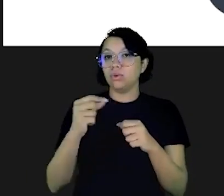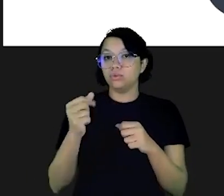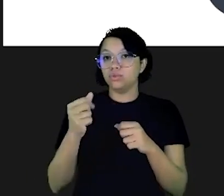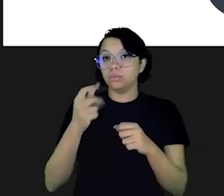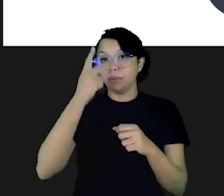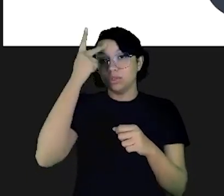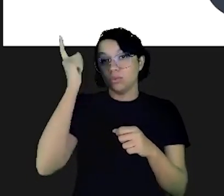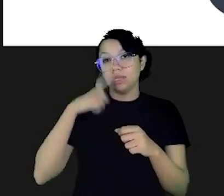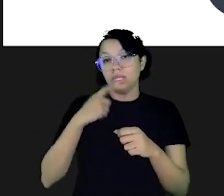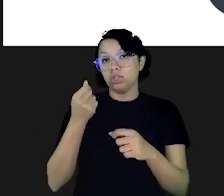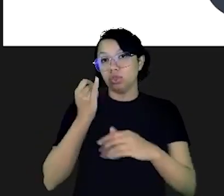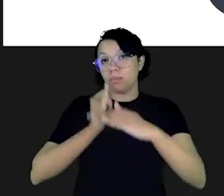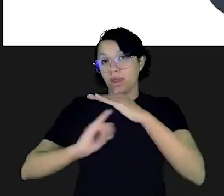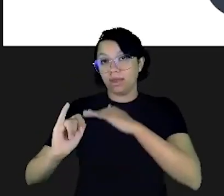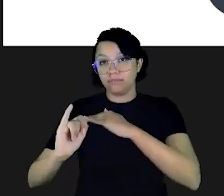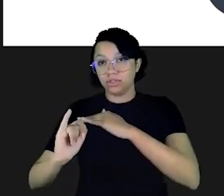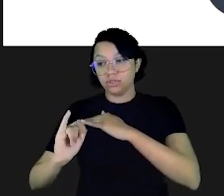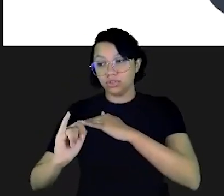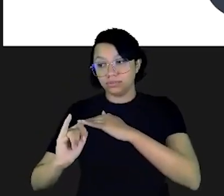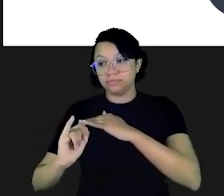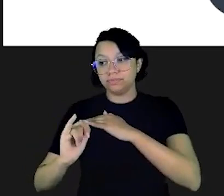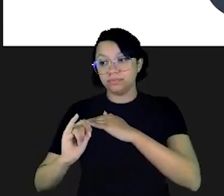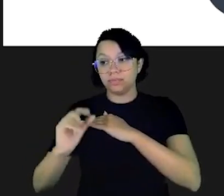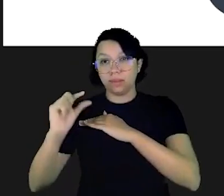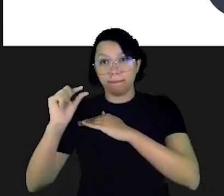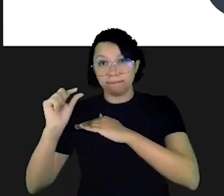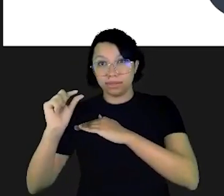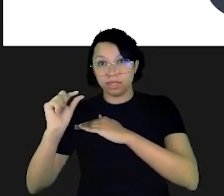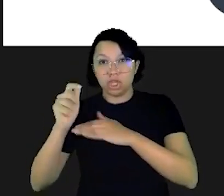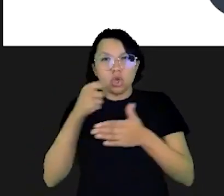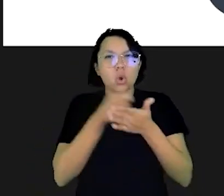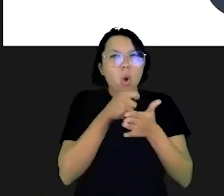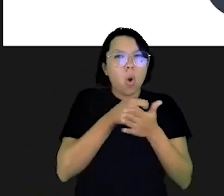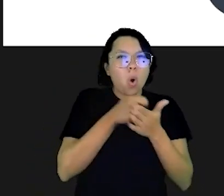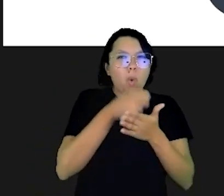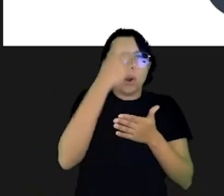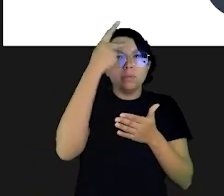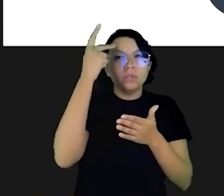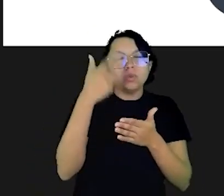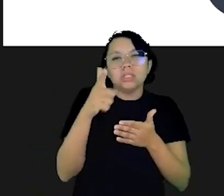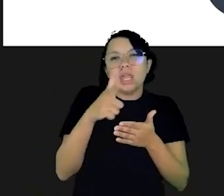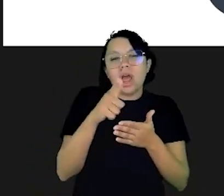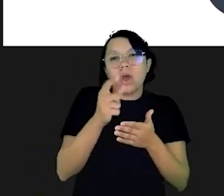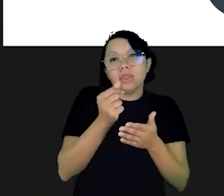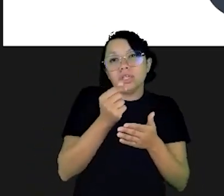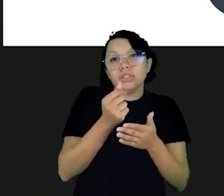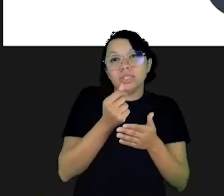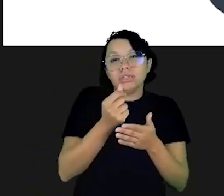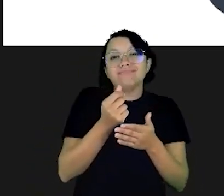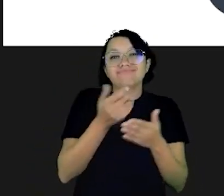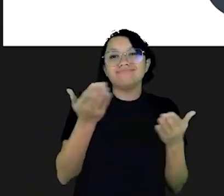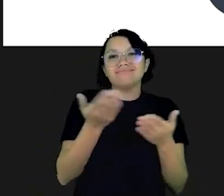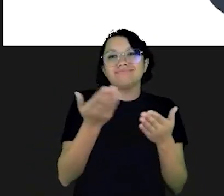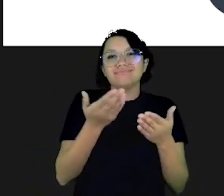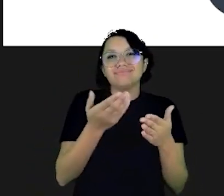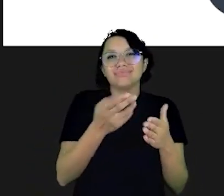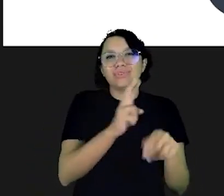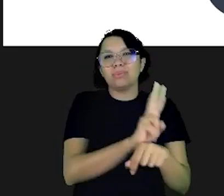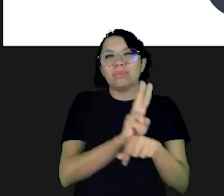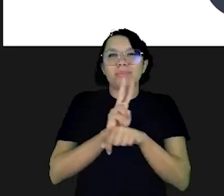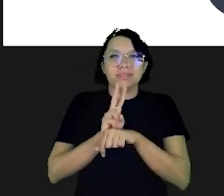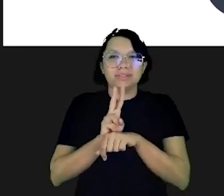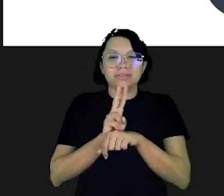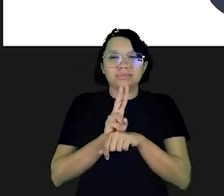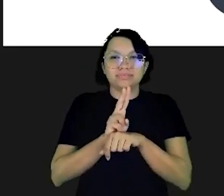pagando rendimentos àquele que tem dinheiro para aplicar, mas rendimentos deste tamanho, e cobrando daqueles que não têm